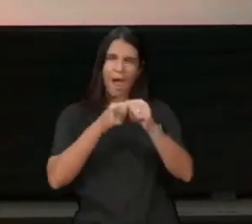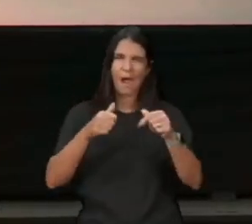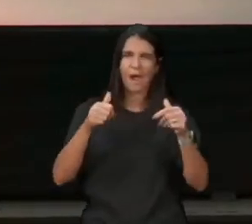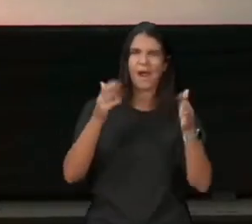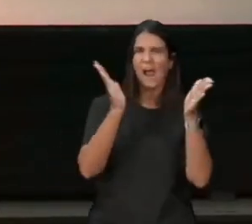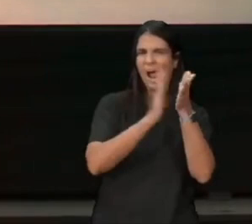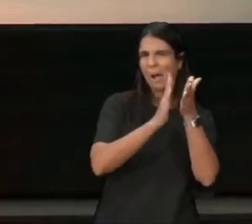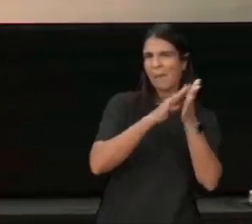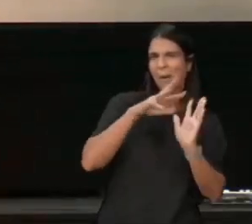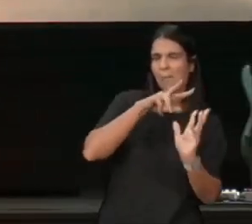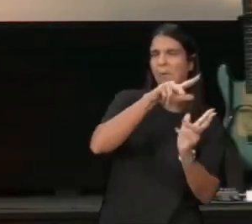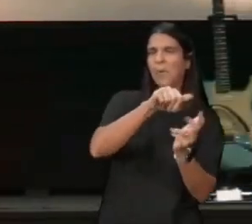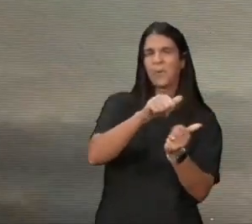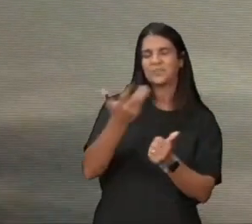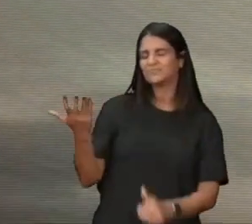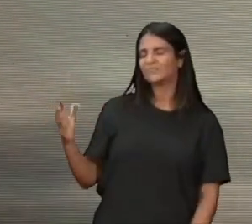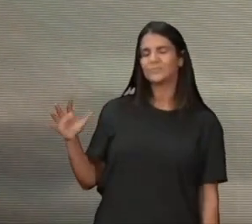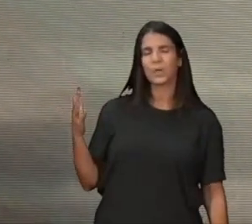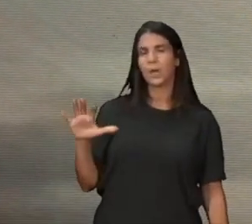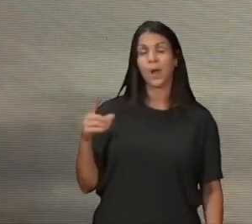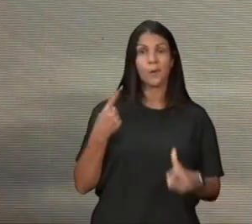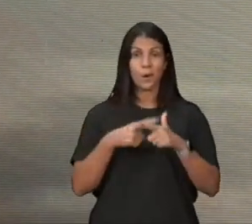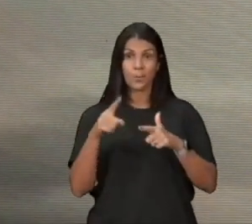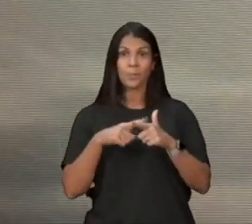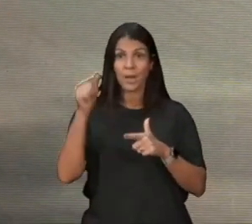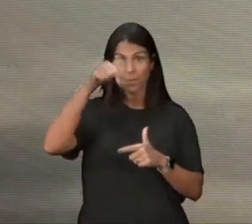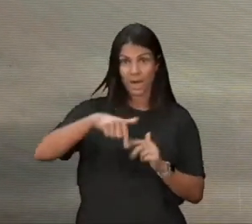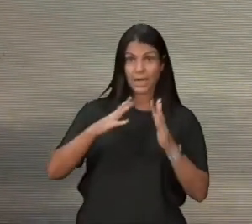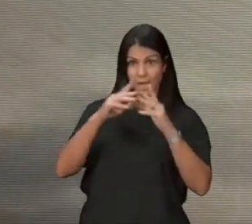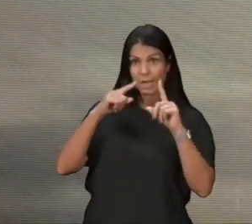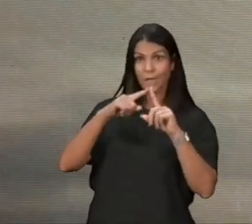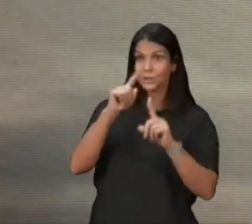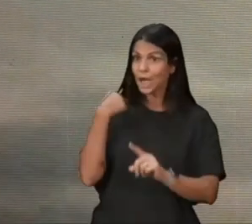quem é, e sabe qual o problema? O problema é que na igreja, a gente desempenha papéis,